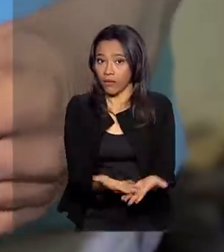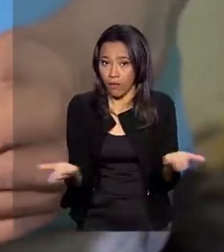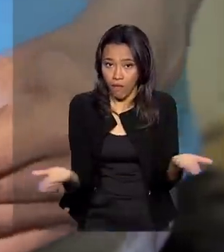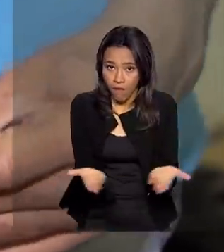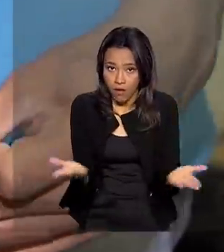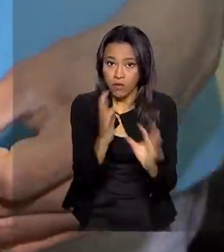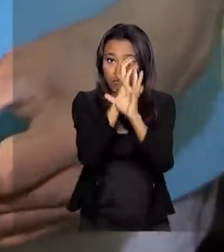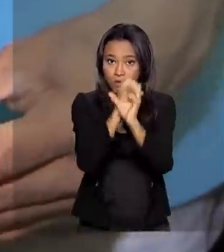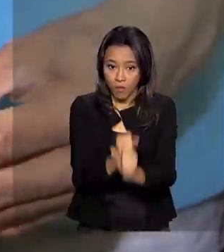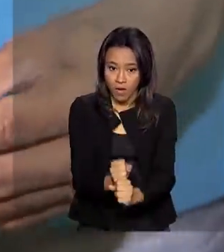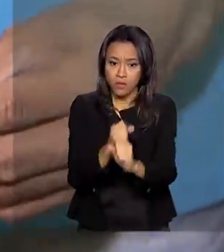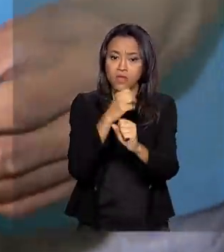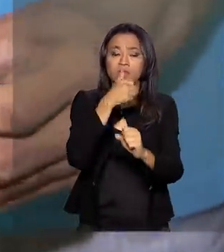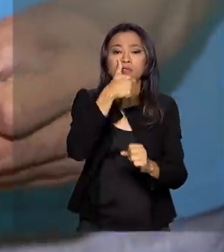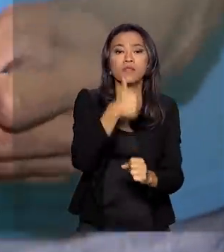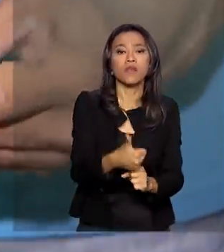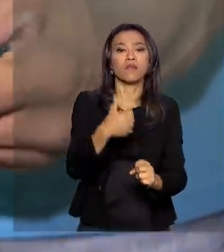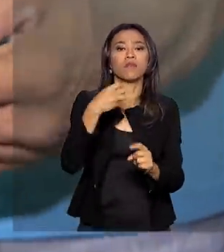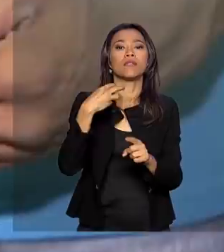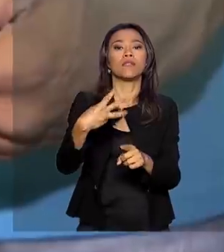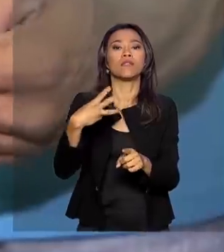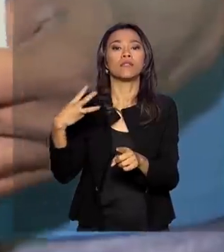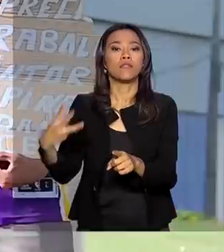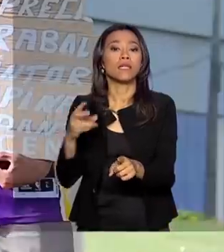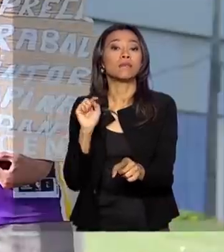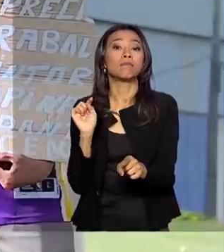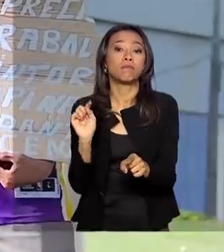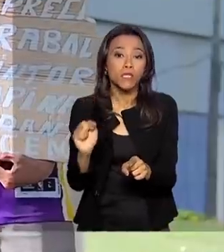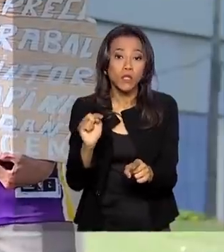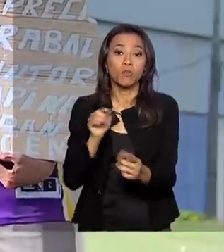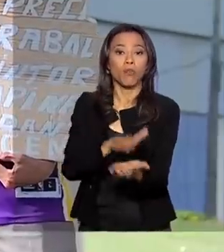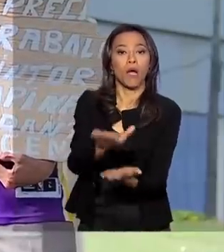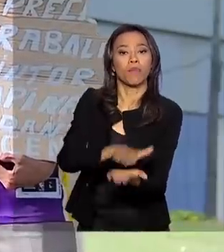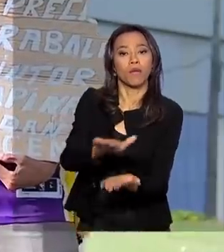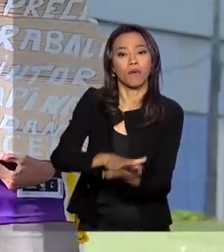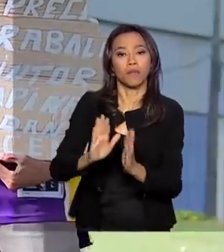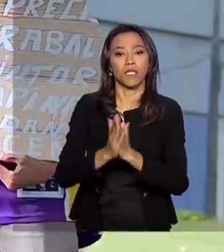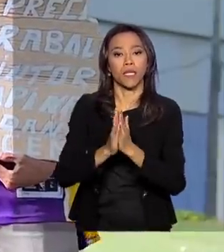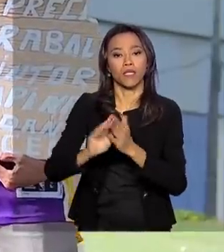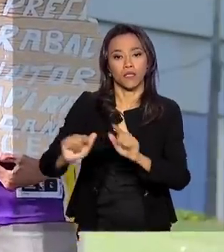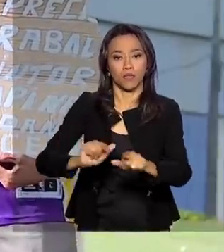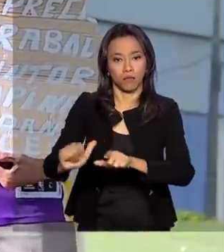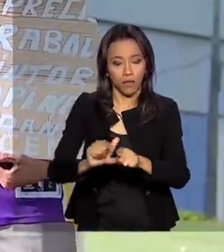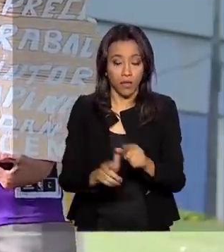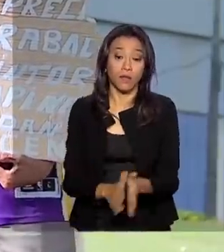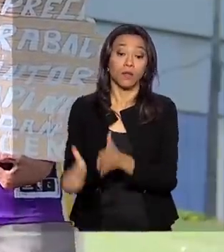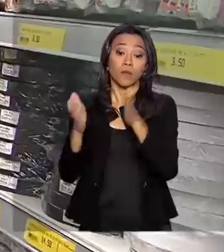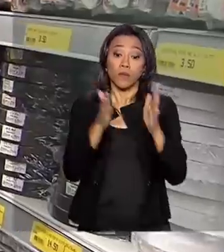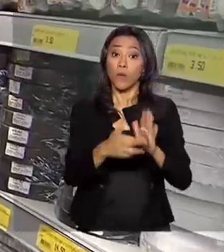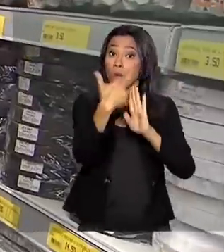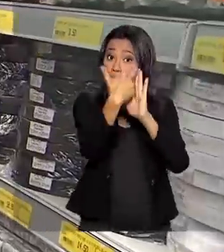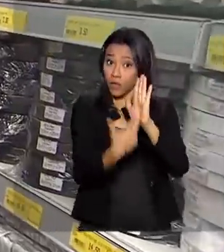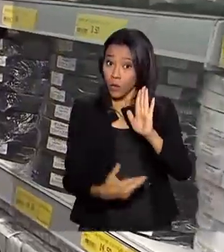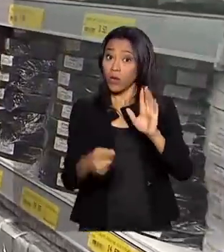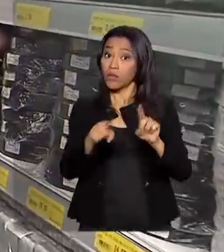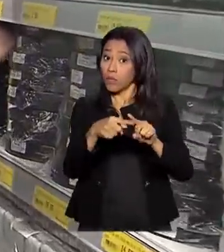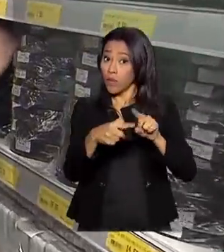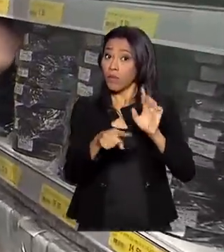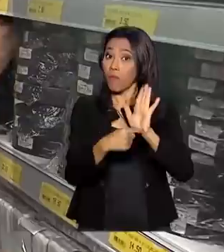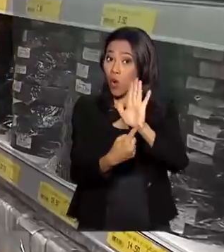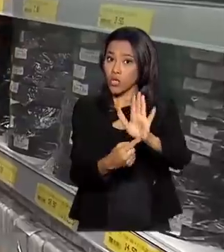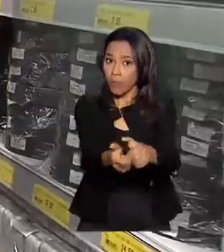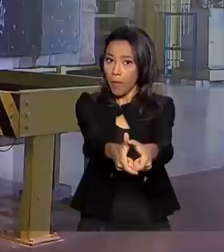já somam 133 mil emissões. E o relatório aponta ainda um crescimento na criação de